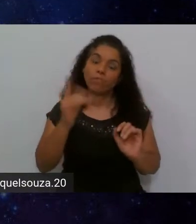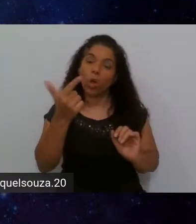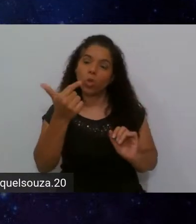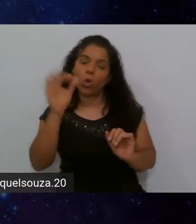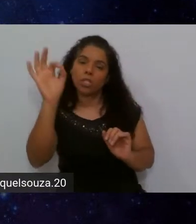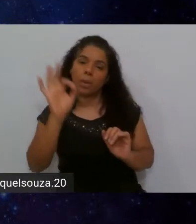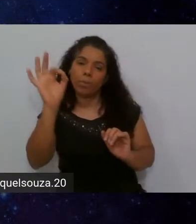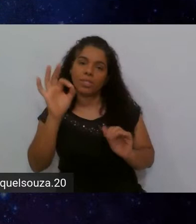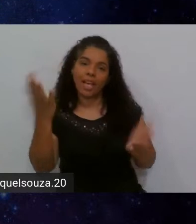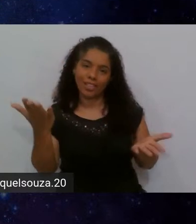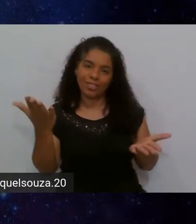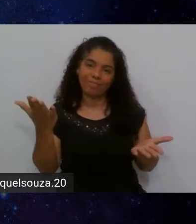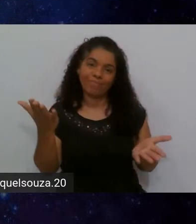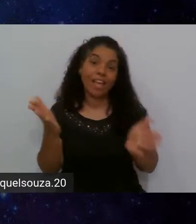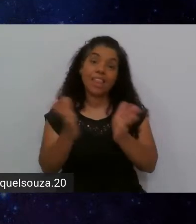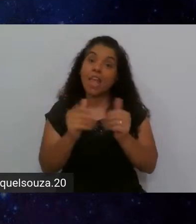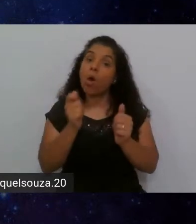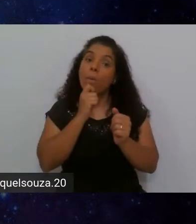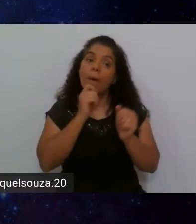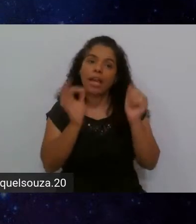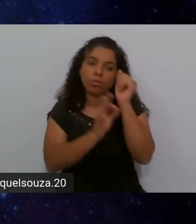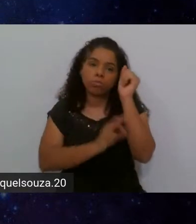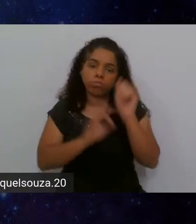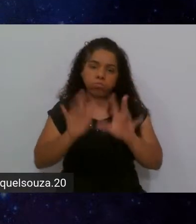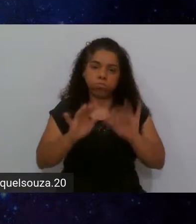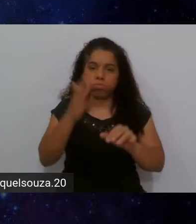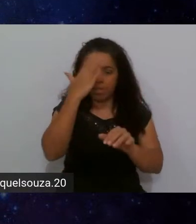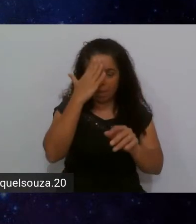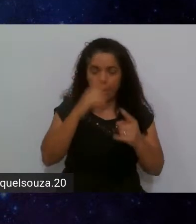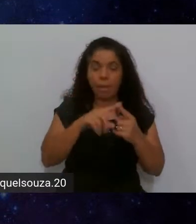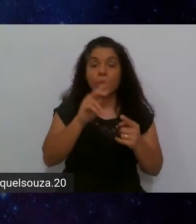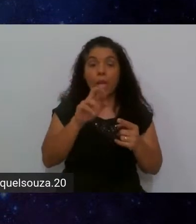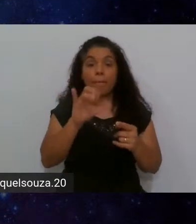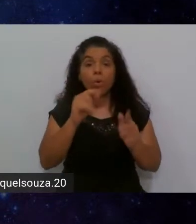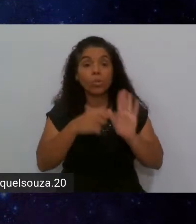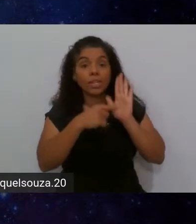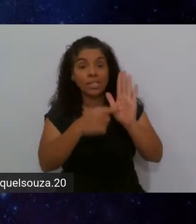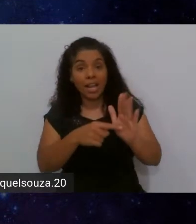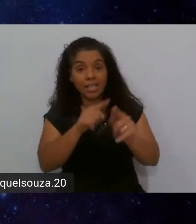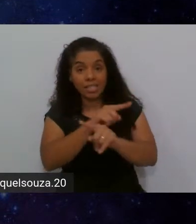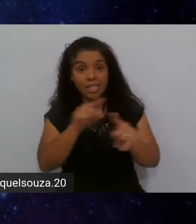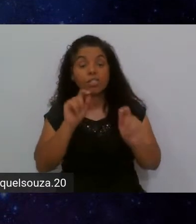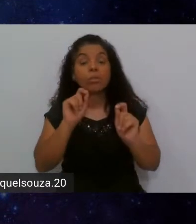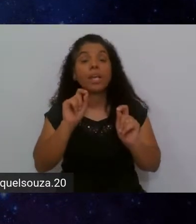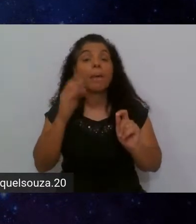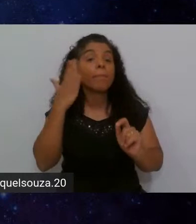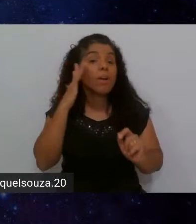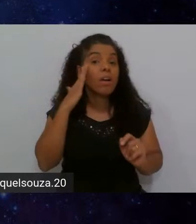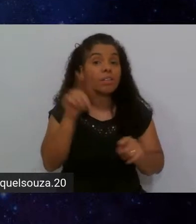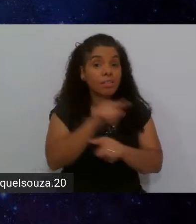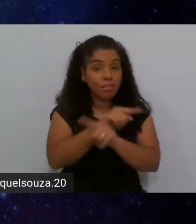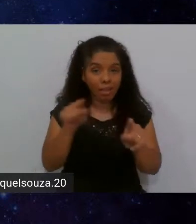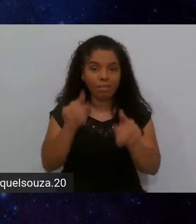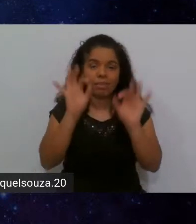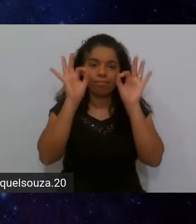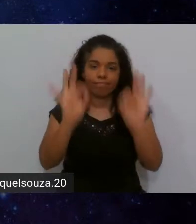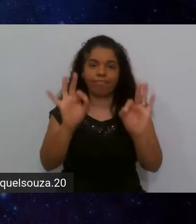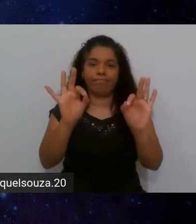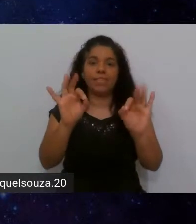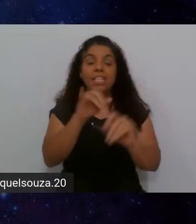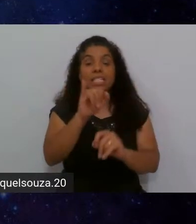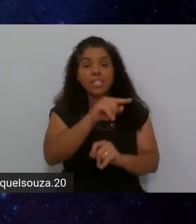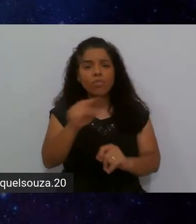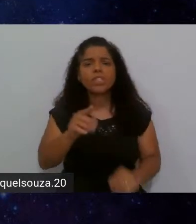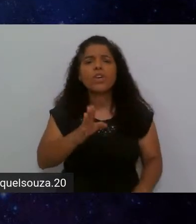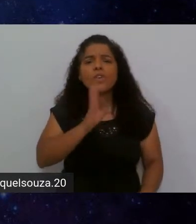% não pedem isso para você e a Bruna traz essa pegada para que você entenda que claramente né se você